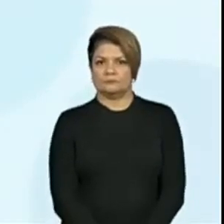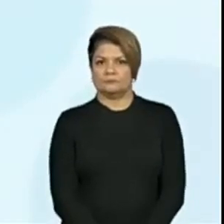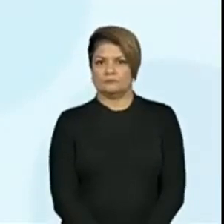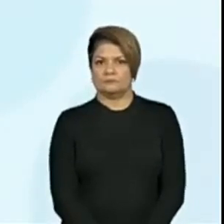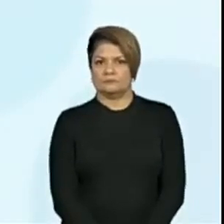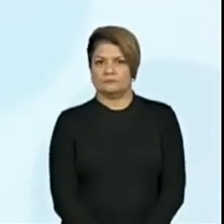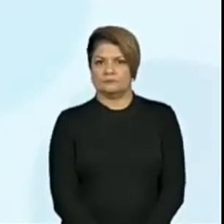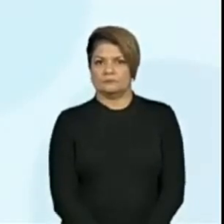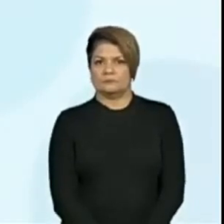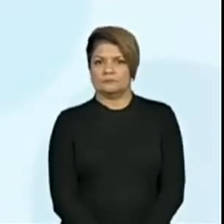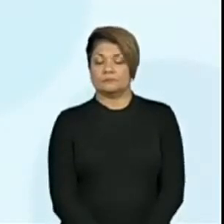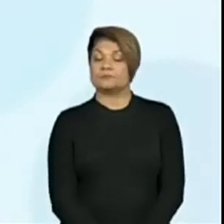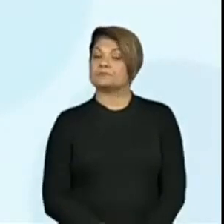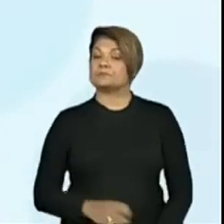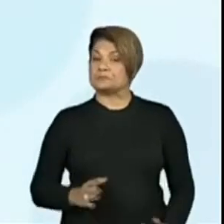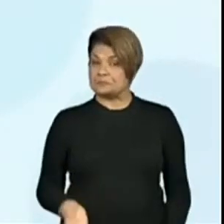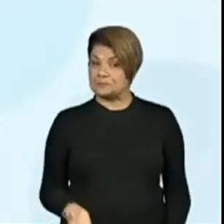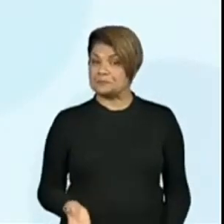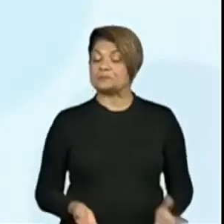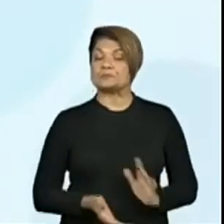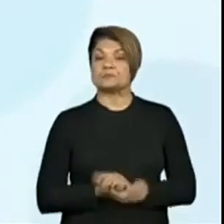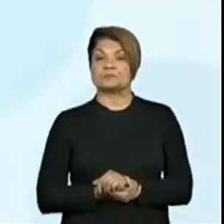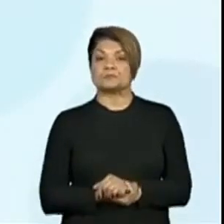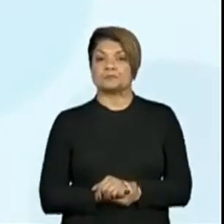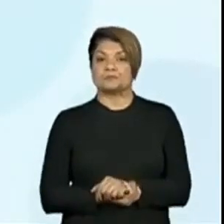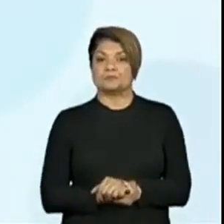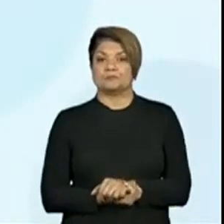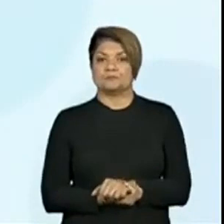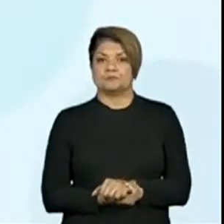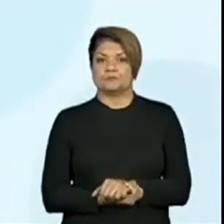E a gente pode lembrar... Problemas.